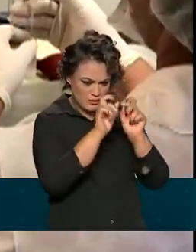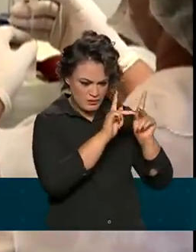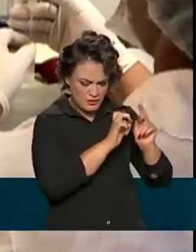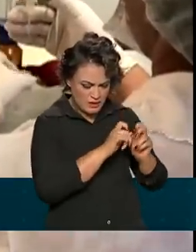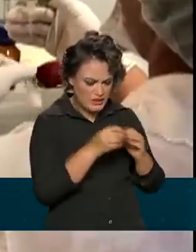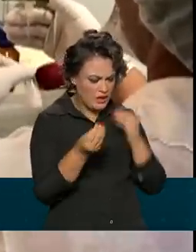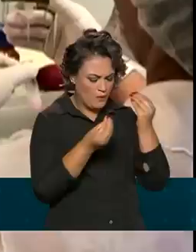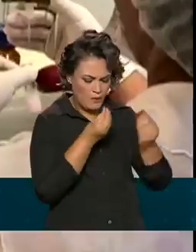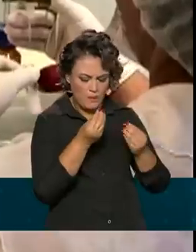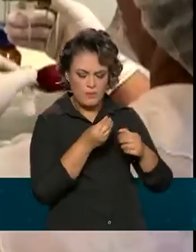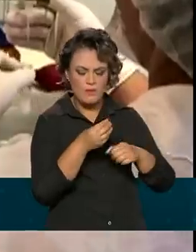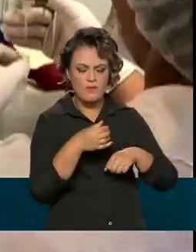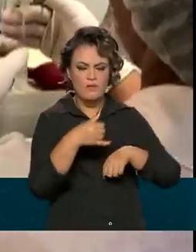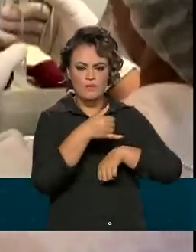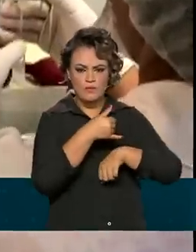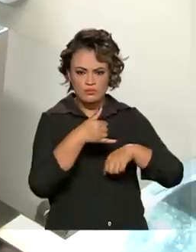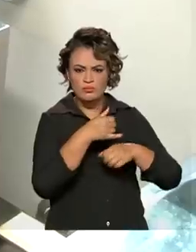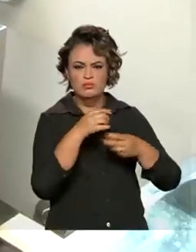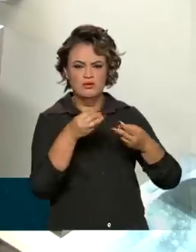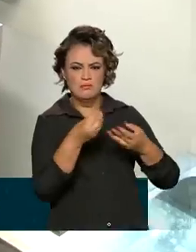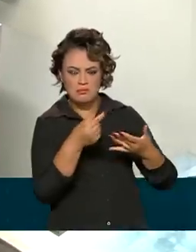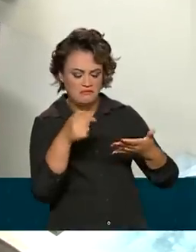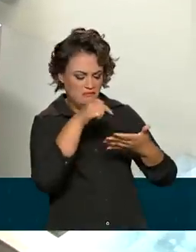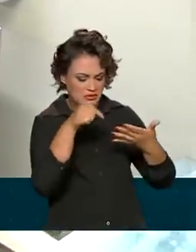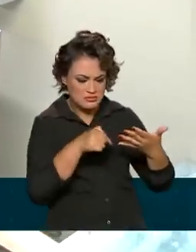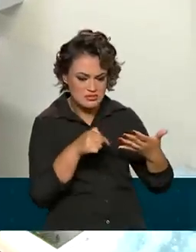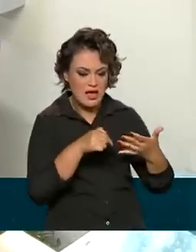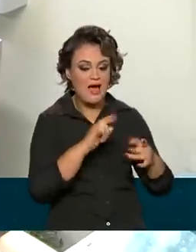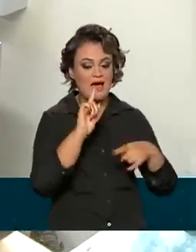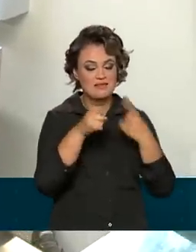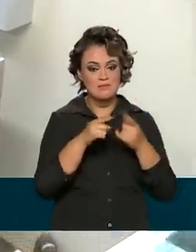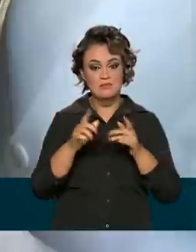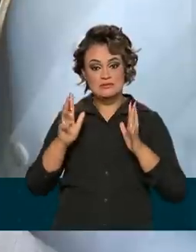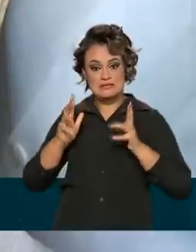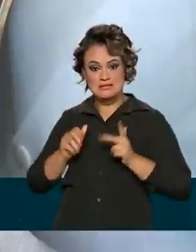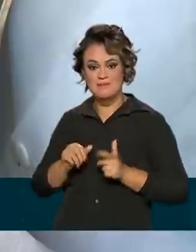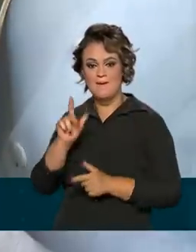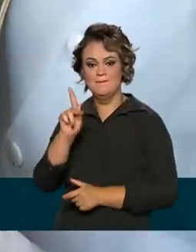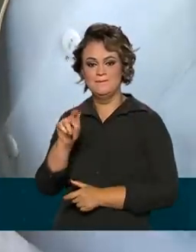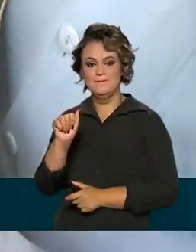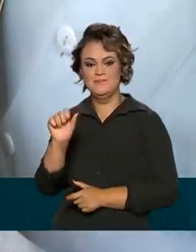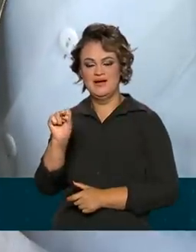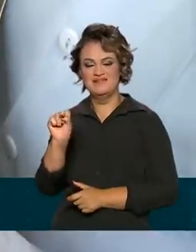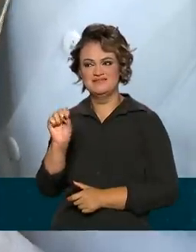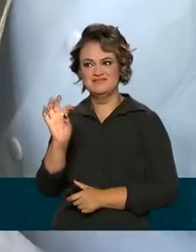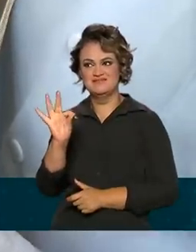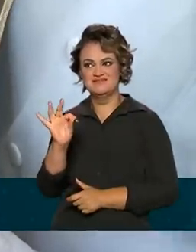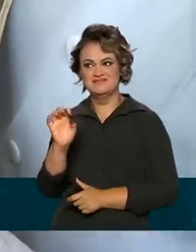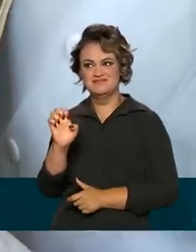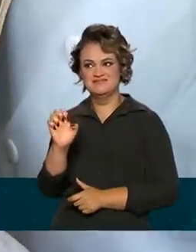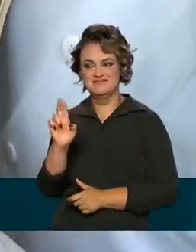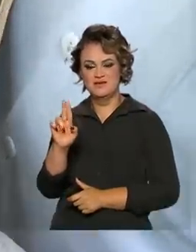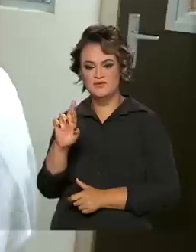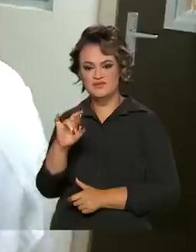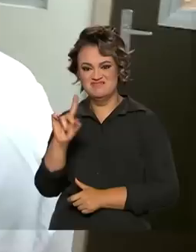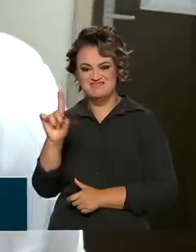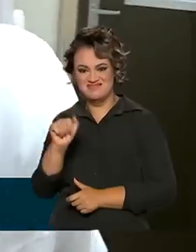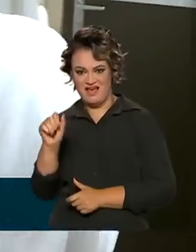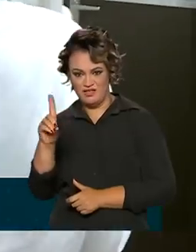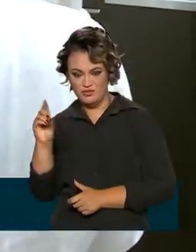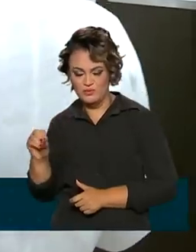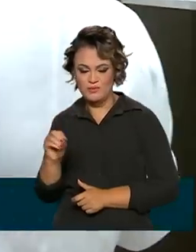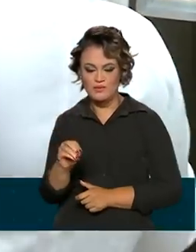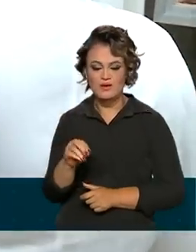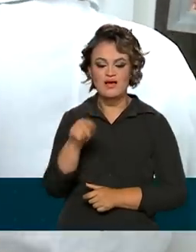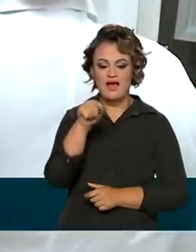de acidez, gordura e calorias. Depois, o leite é pasteurizado para evitar a contaminação. Além de coletar e de